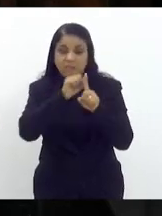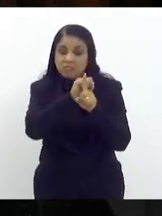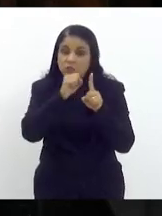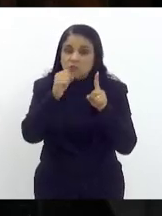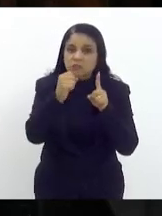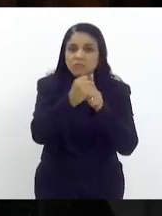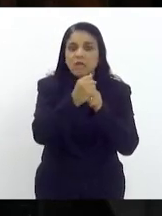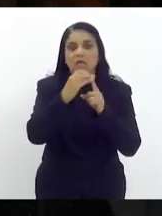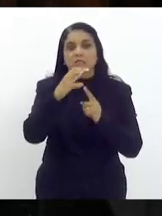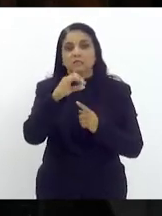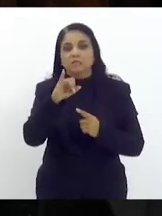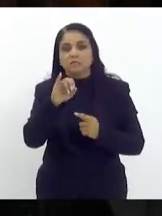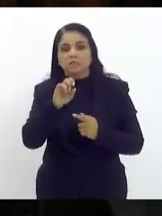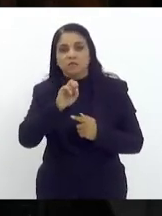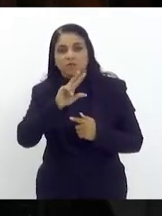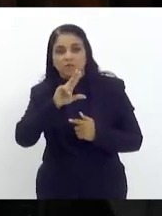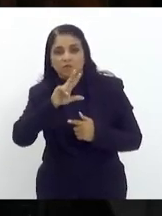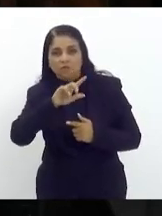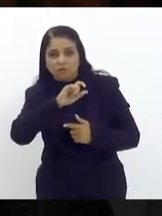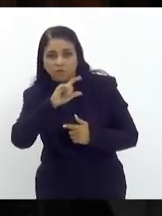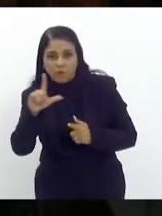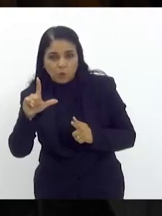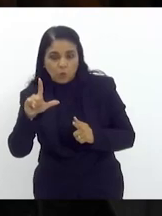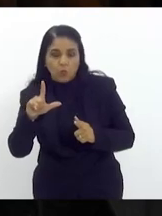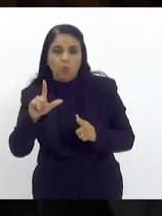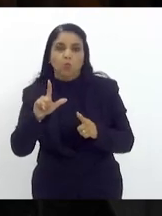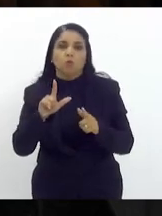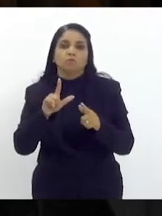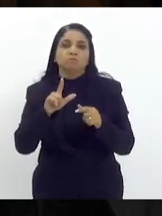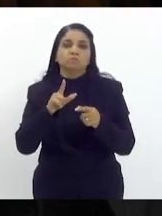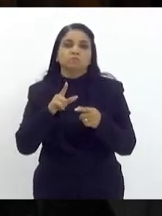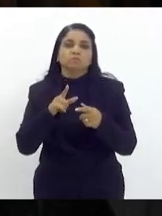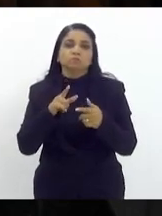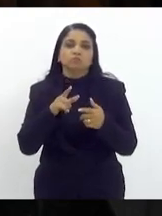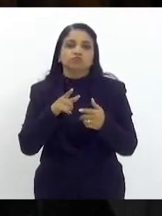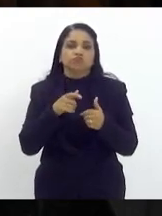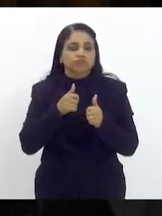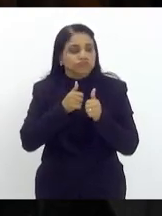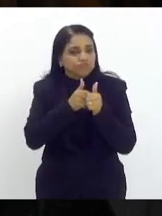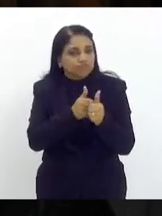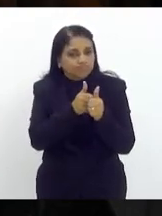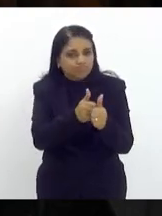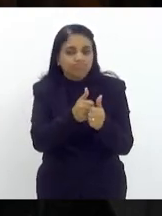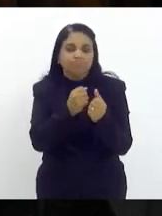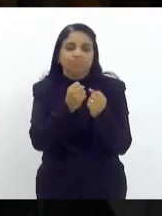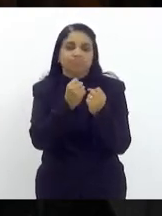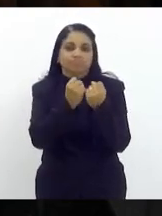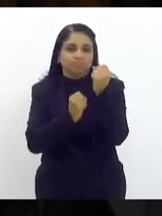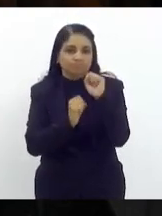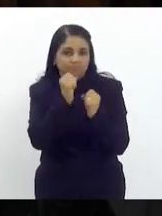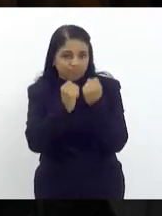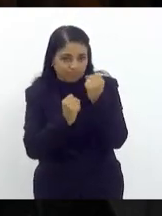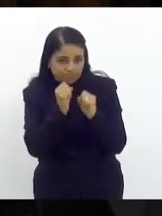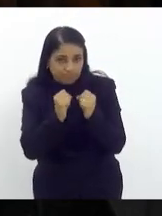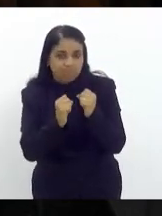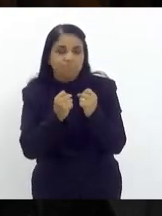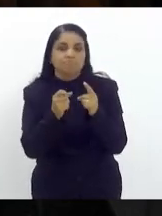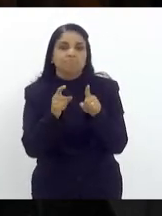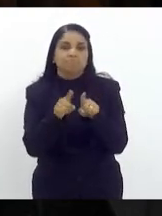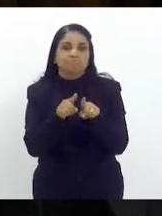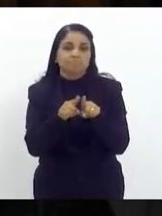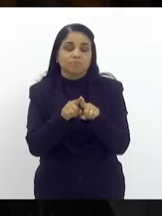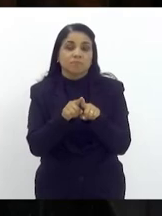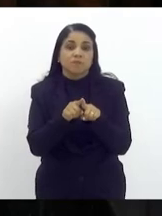civil organizada dos segmentos empresariais porque o